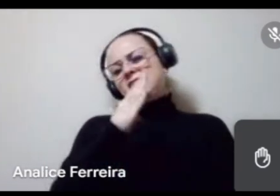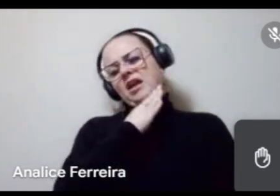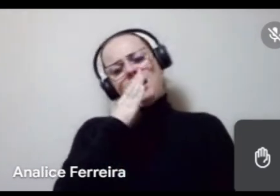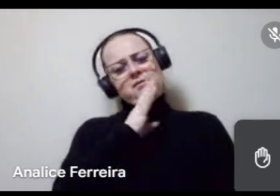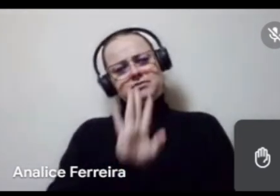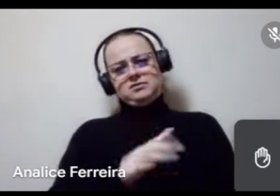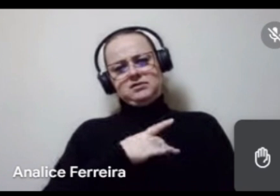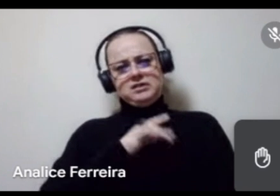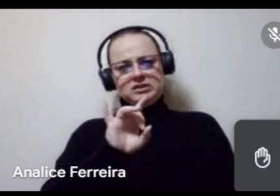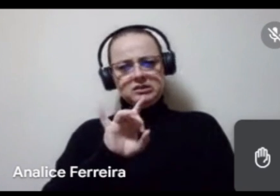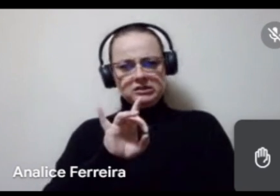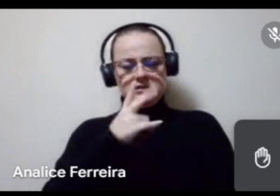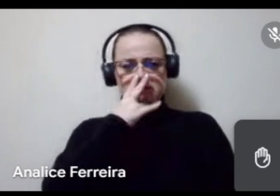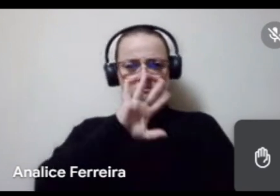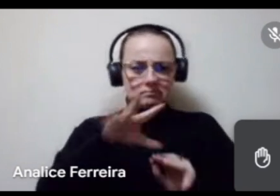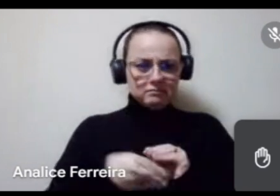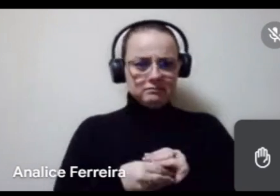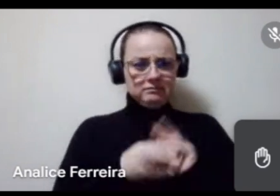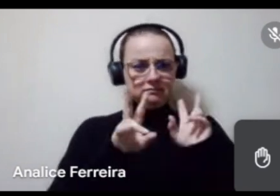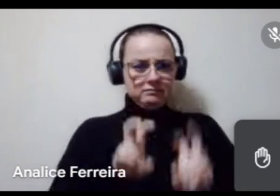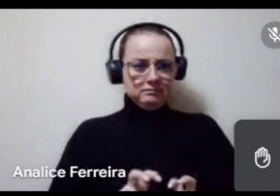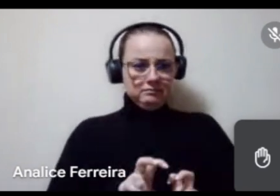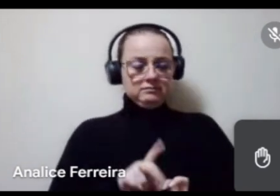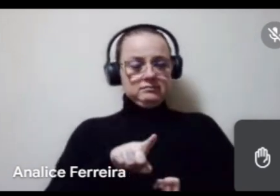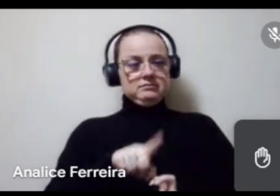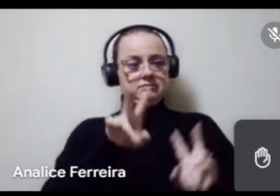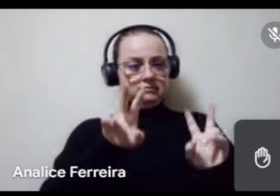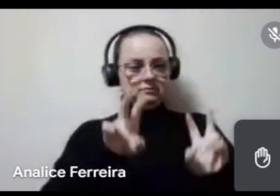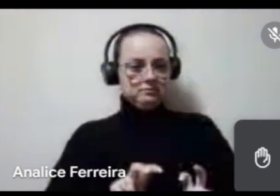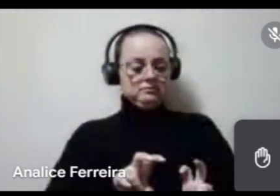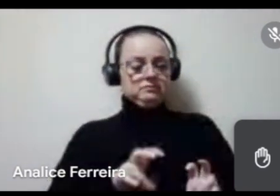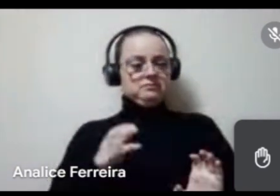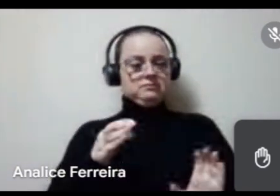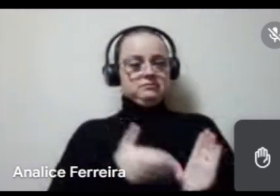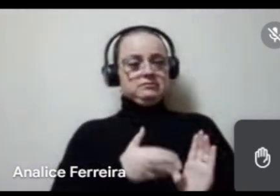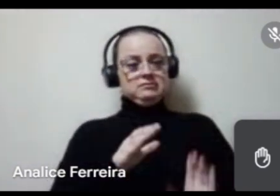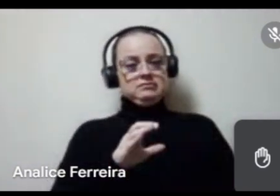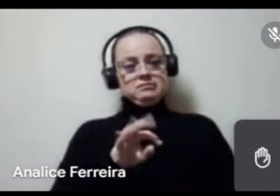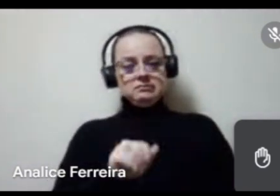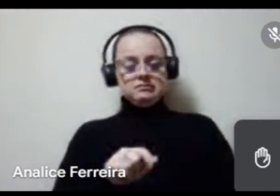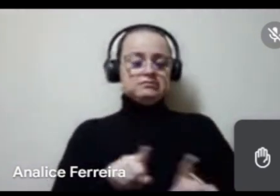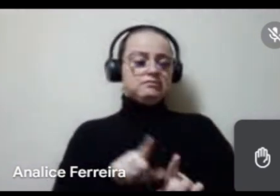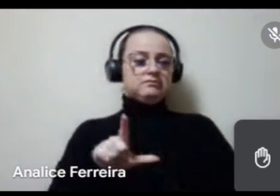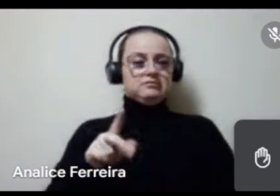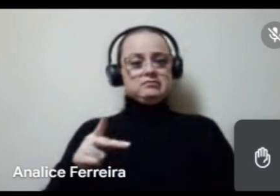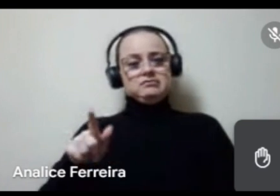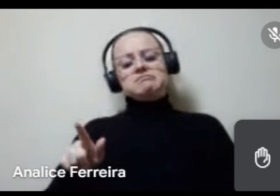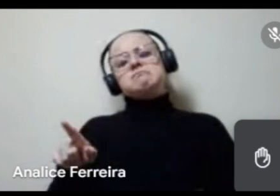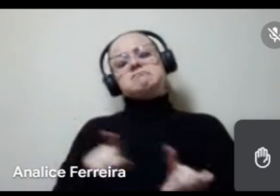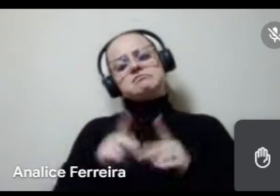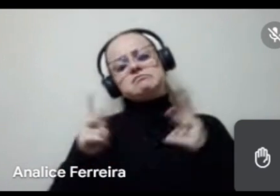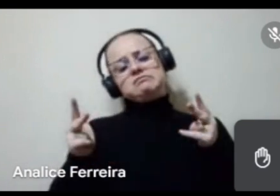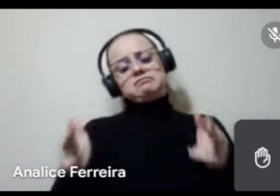só complementar sobre essa questão das cotas, a LPG também era dessa forma, então